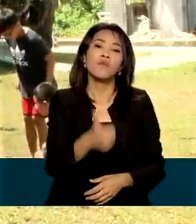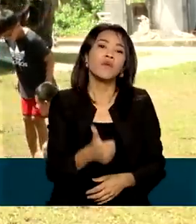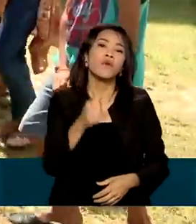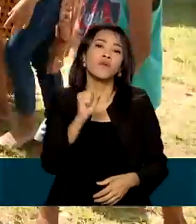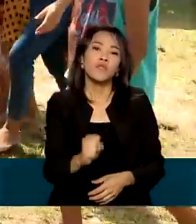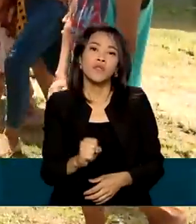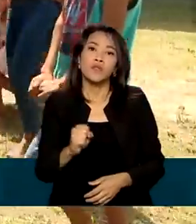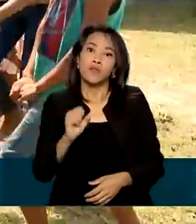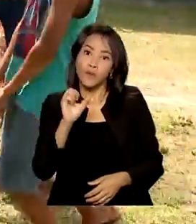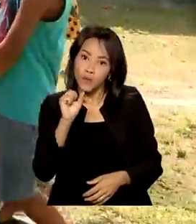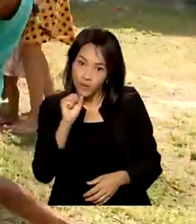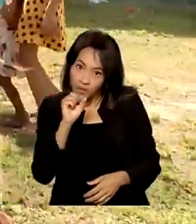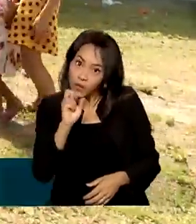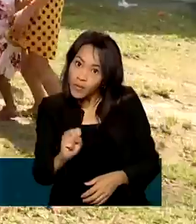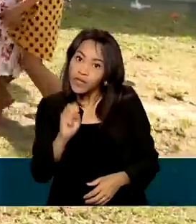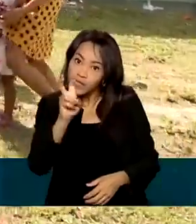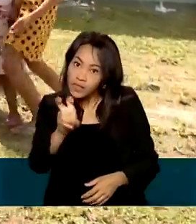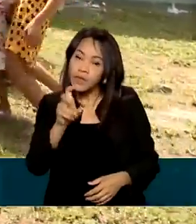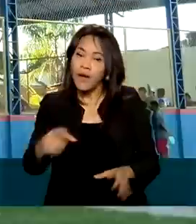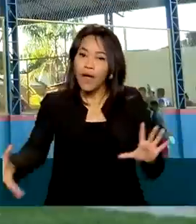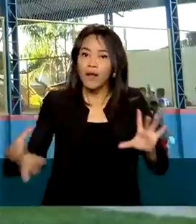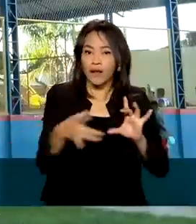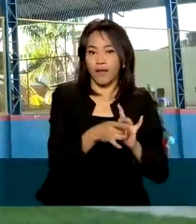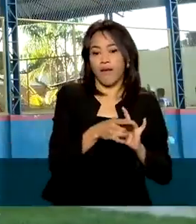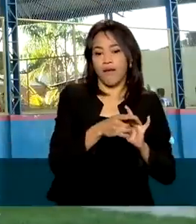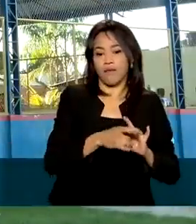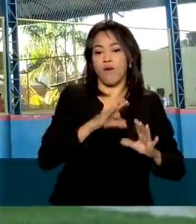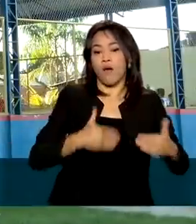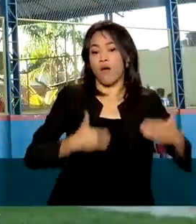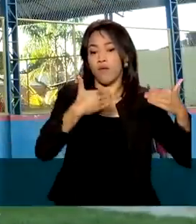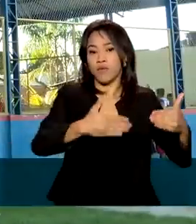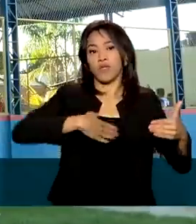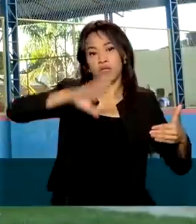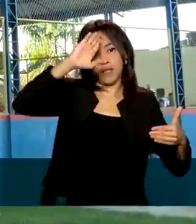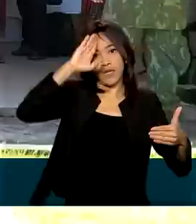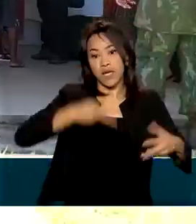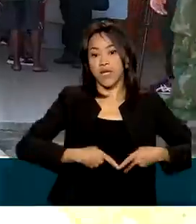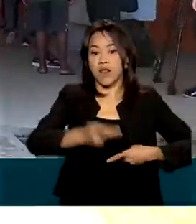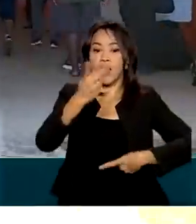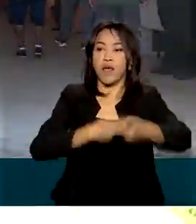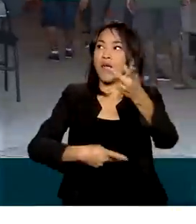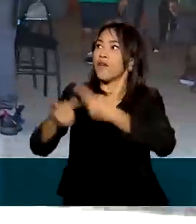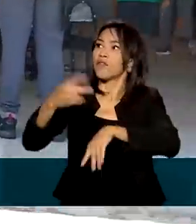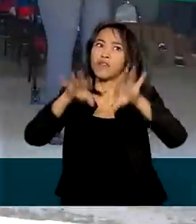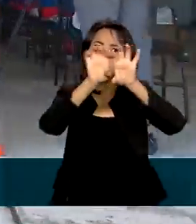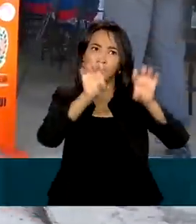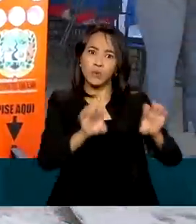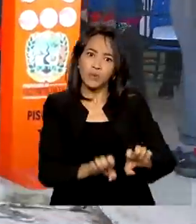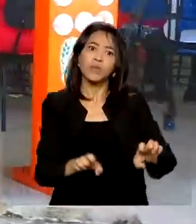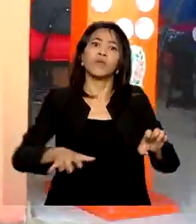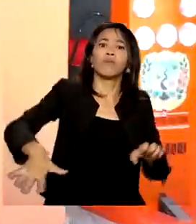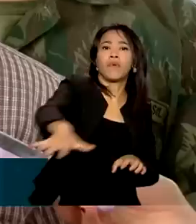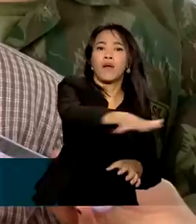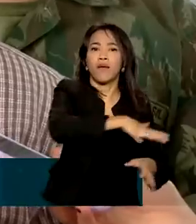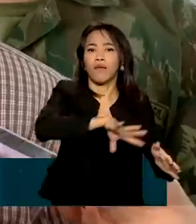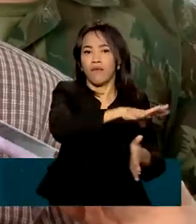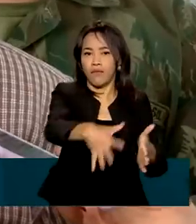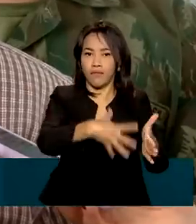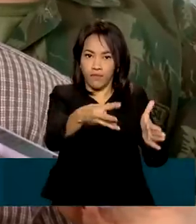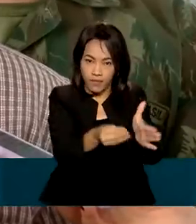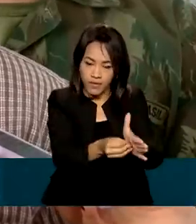o programa Calha Norte é vinculado ao Ministério da Defesa e leva obras de infraestrutura para a região amazônica. Nós temos que